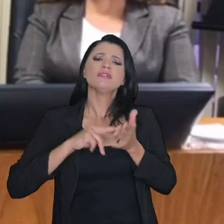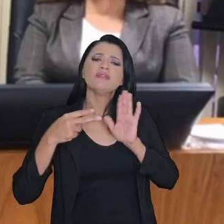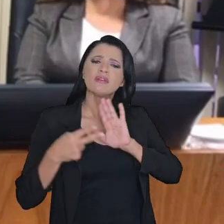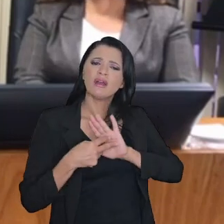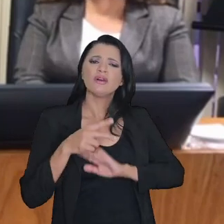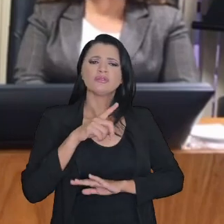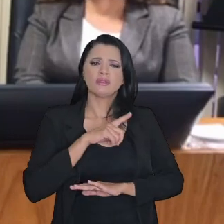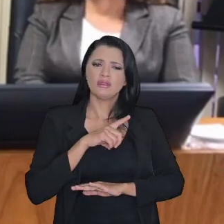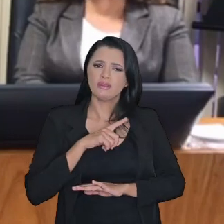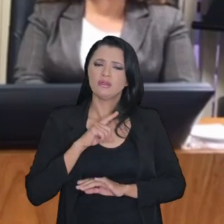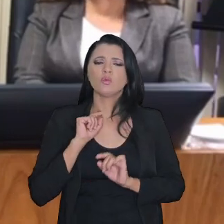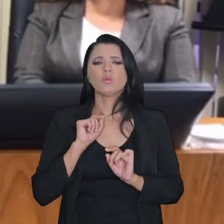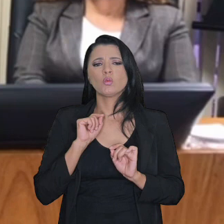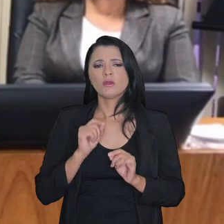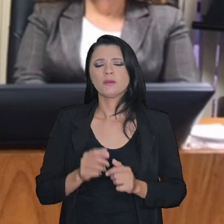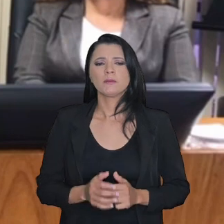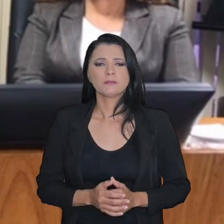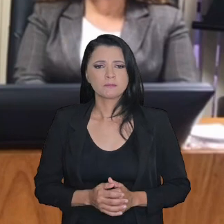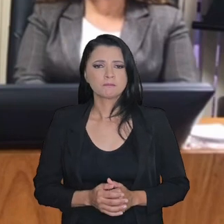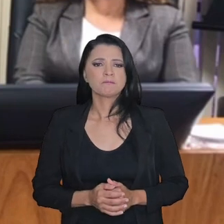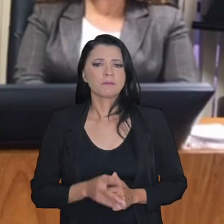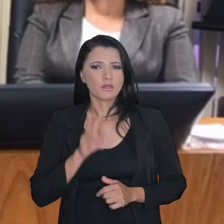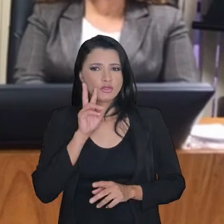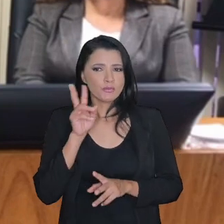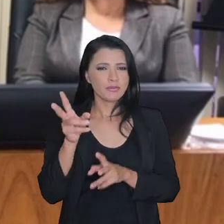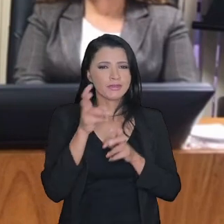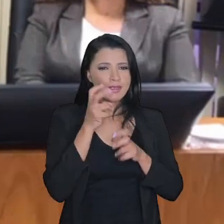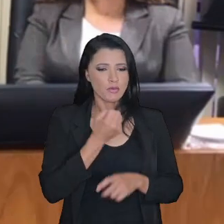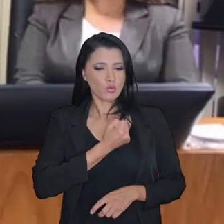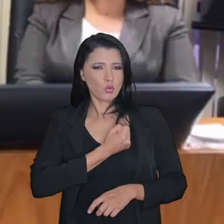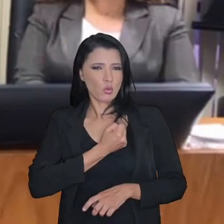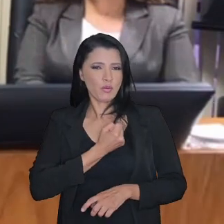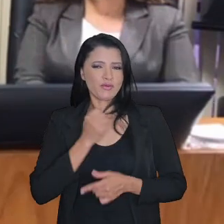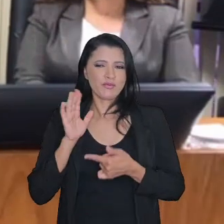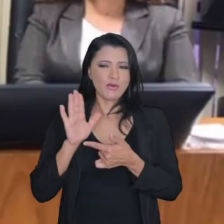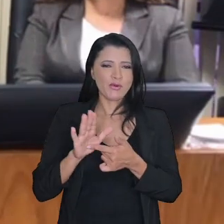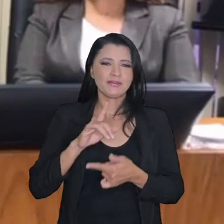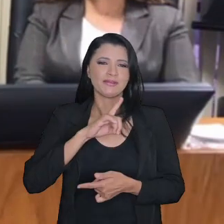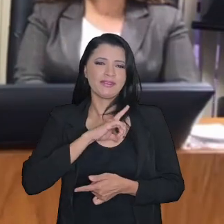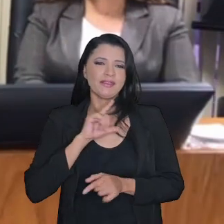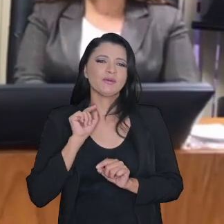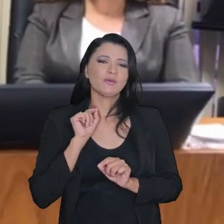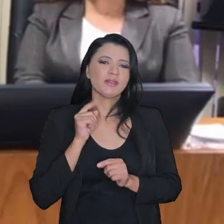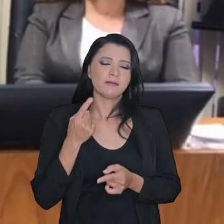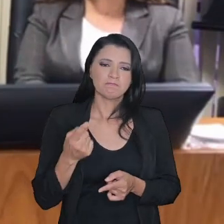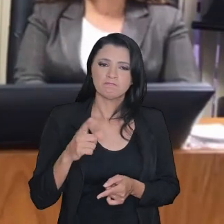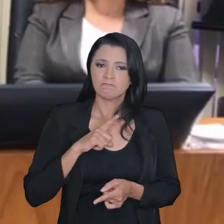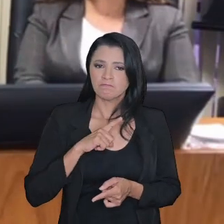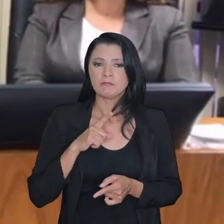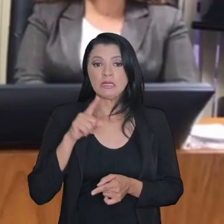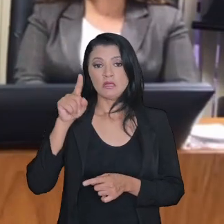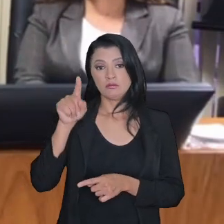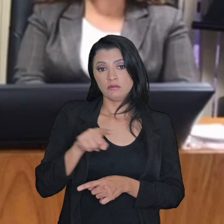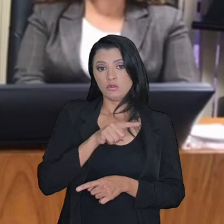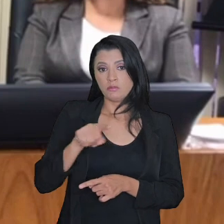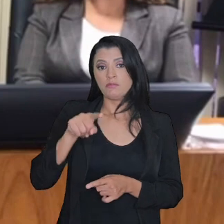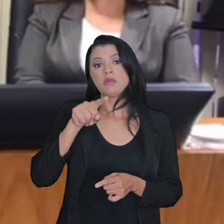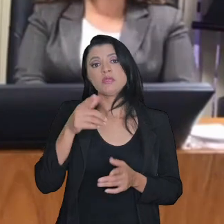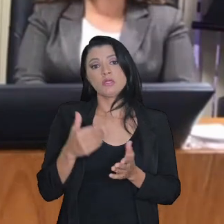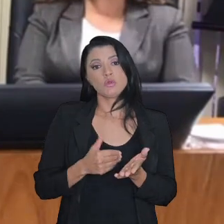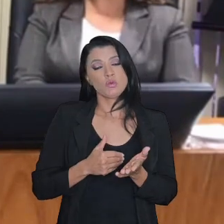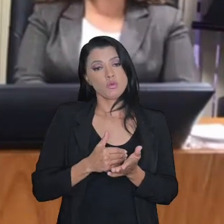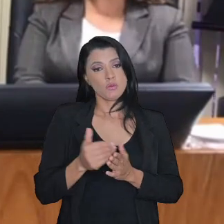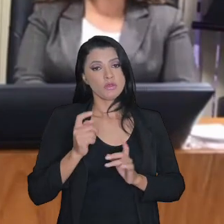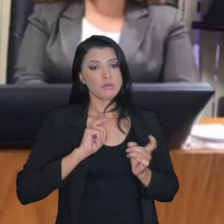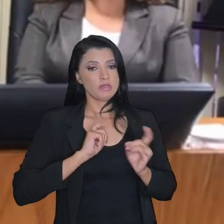Vocês podem ver pelos números. nós temos, em leisibilidade de suspensa, só no contexto do administrativo, 1 bilhão e 400.